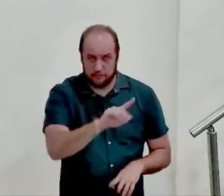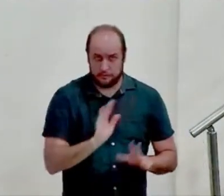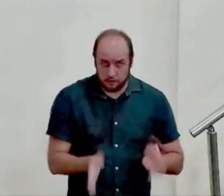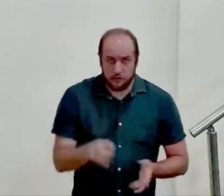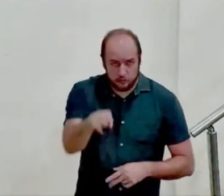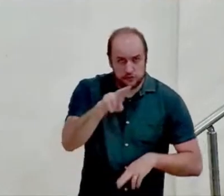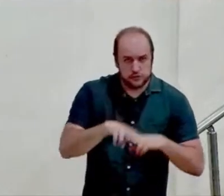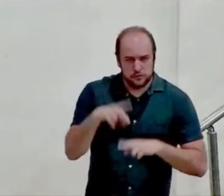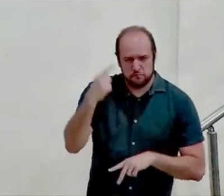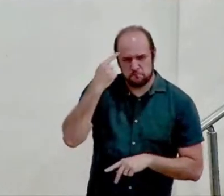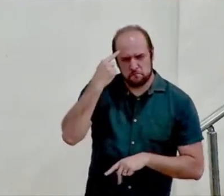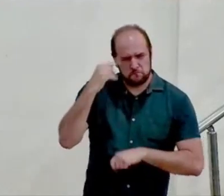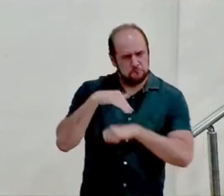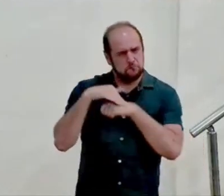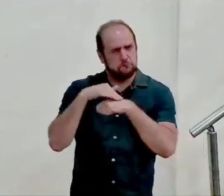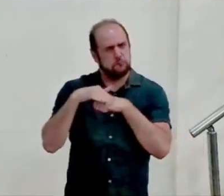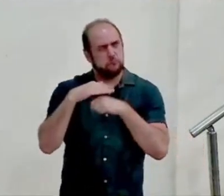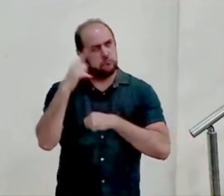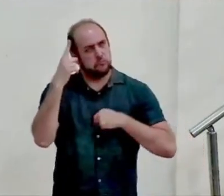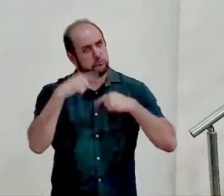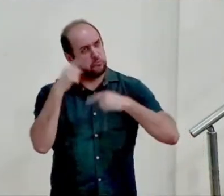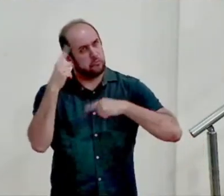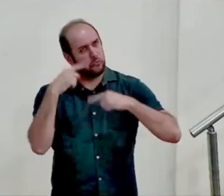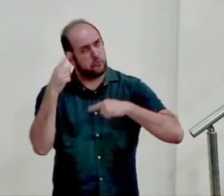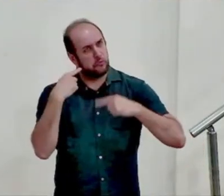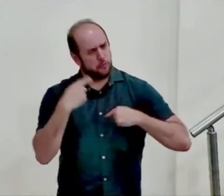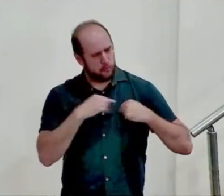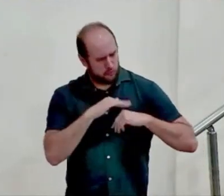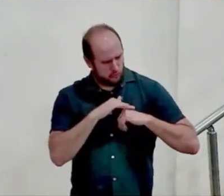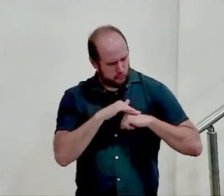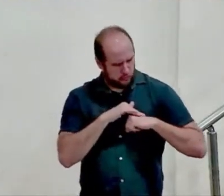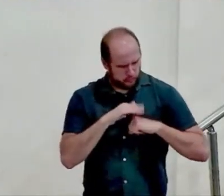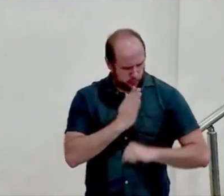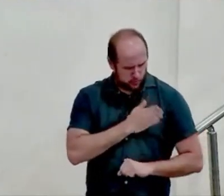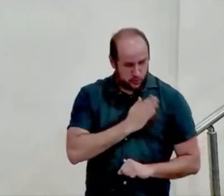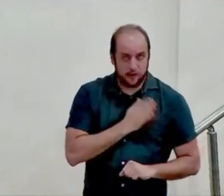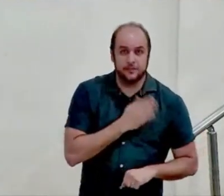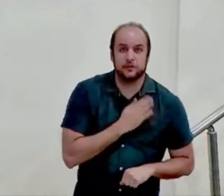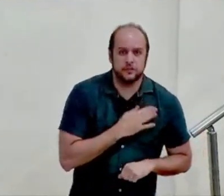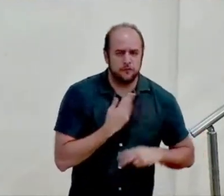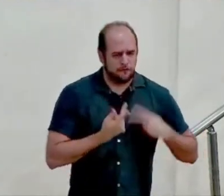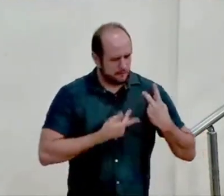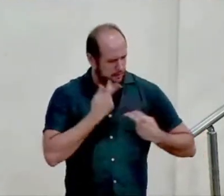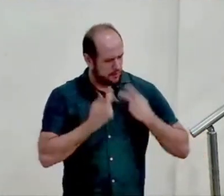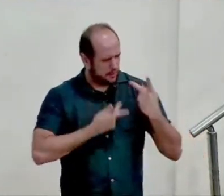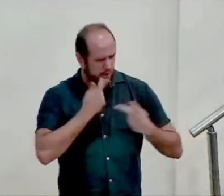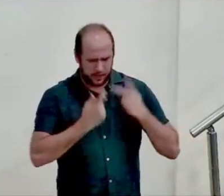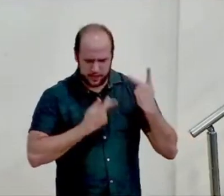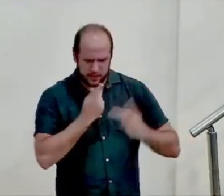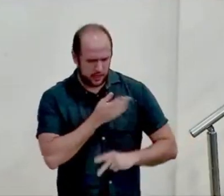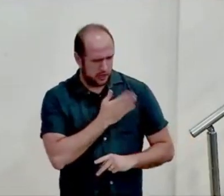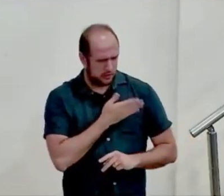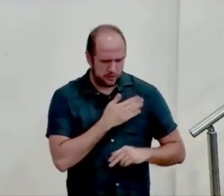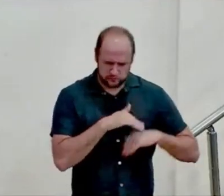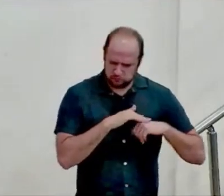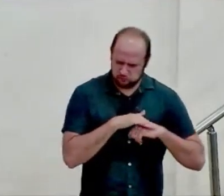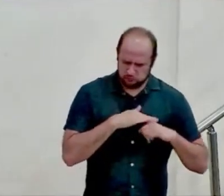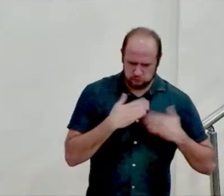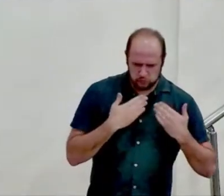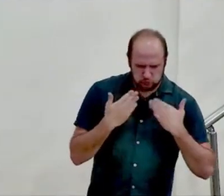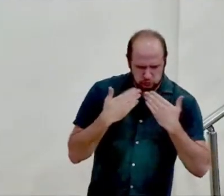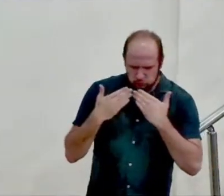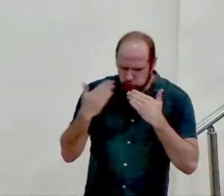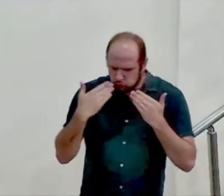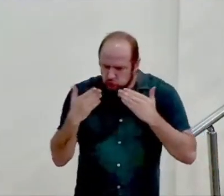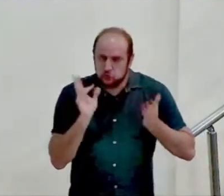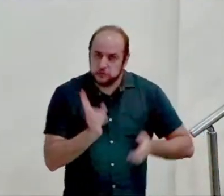está conversando com você mesmo com o seu coração seu coração nunca para de falar o seu coração está sempre conversando sobre alguma